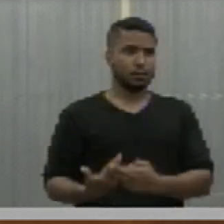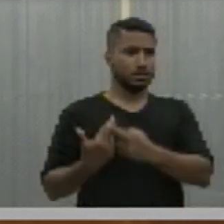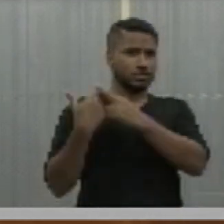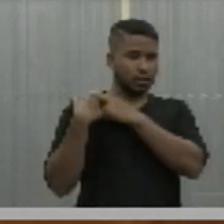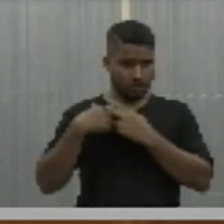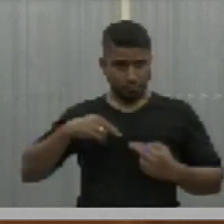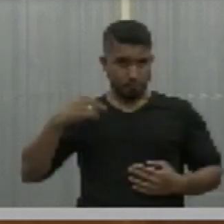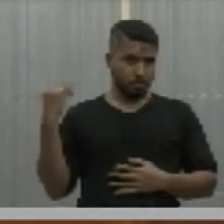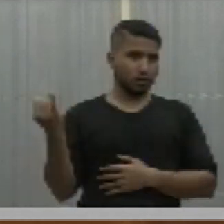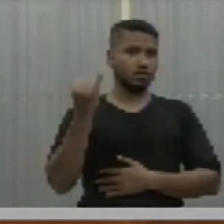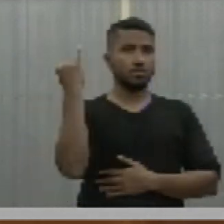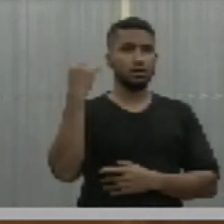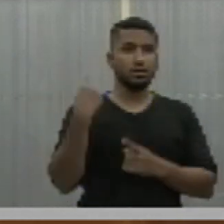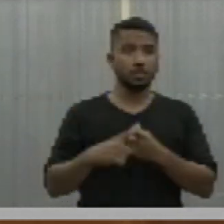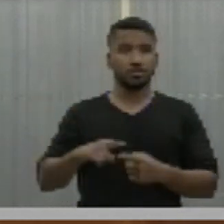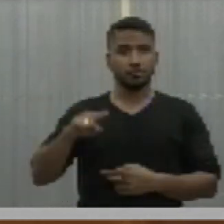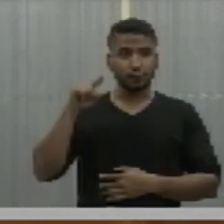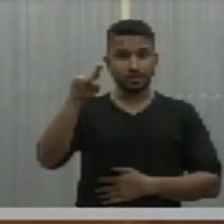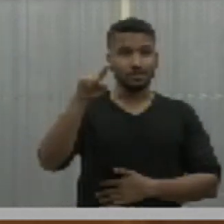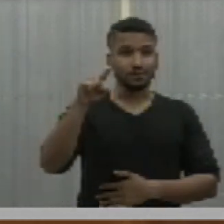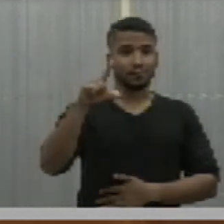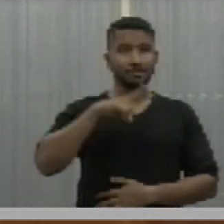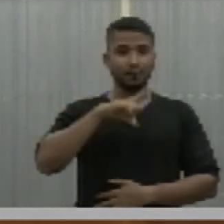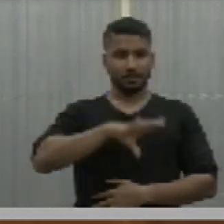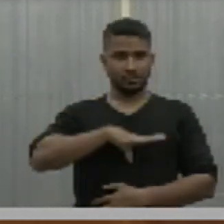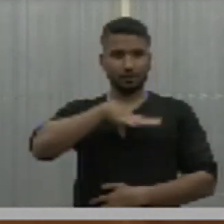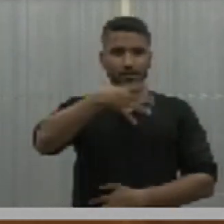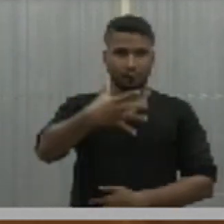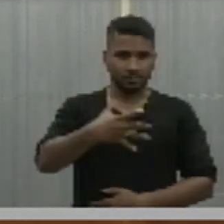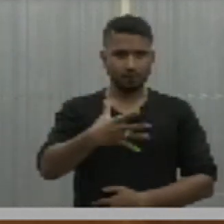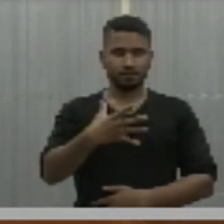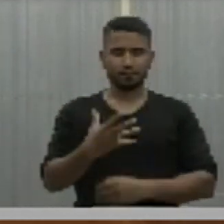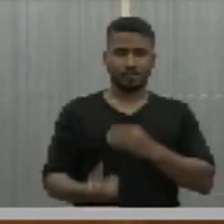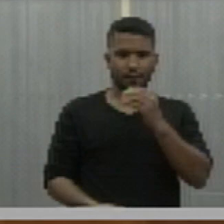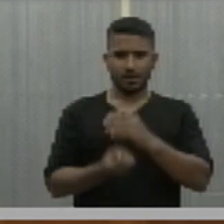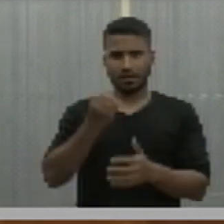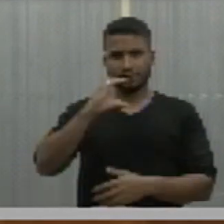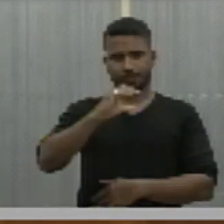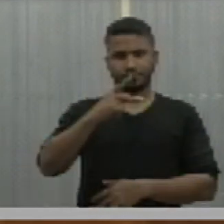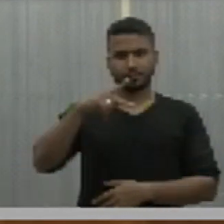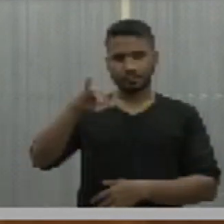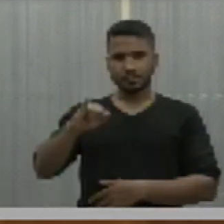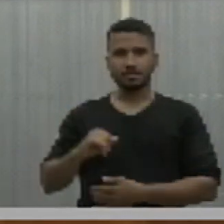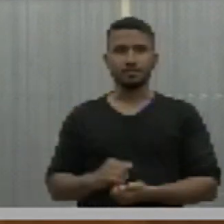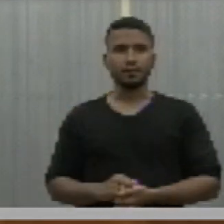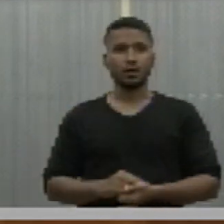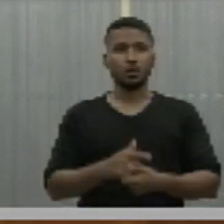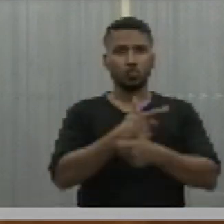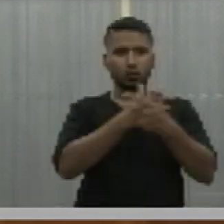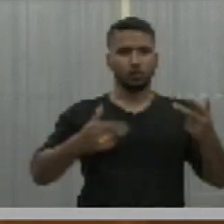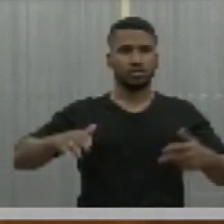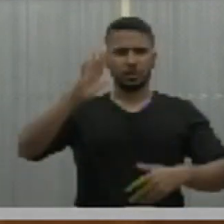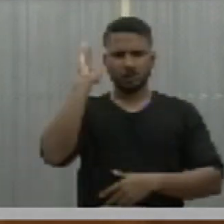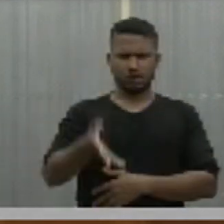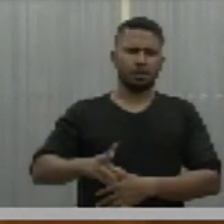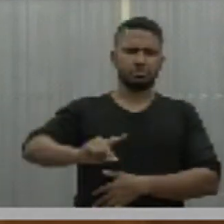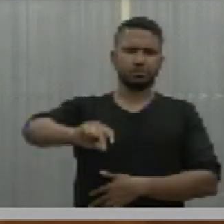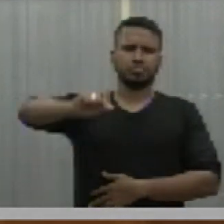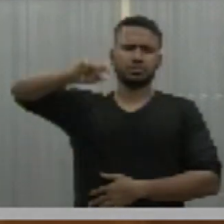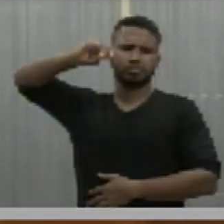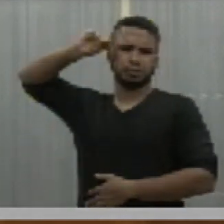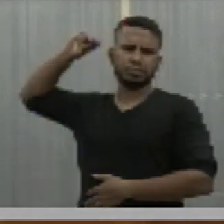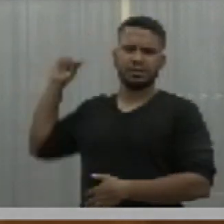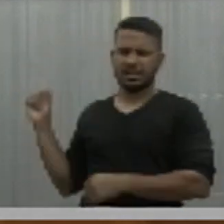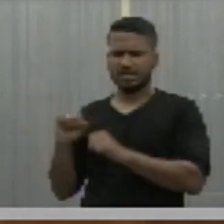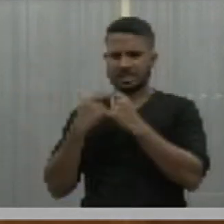significativa, porque foi vossa excelência que teve a coragem de instalar a CPI, coisa que há muito tempo essa casa tentava e não